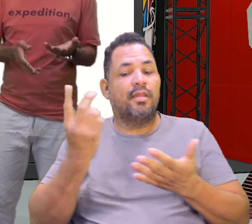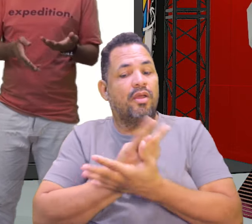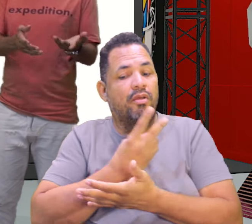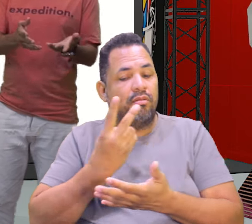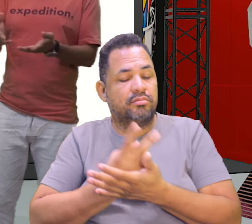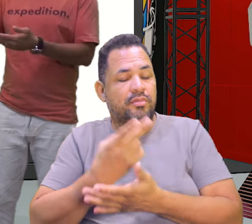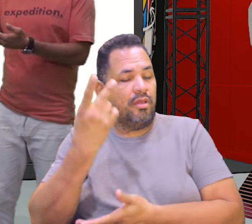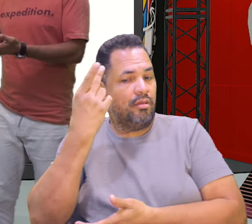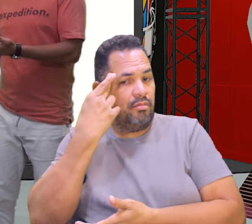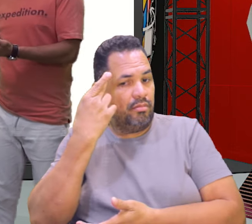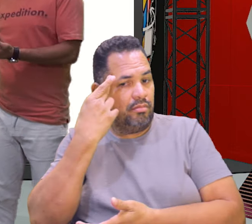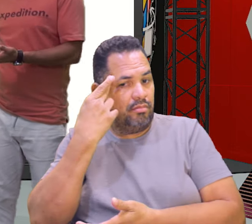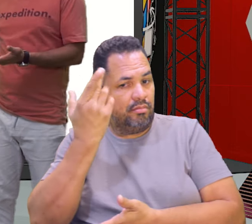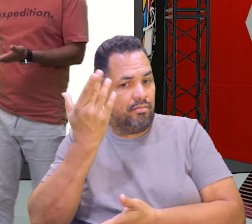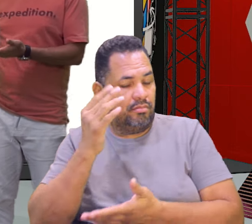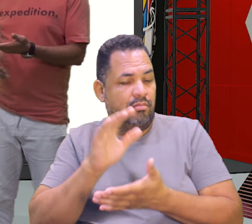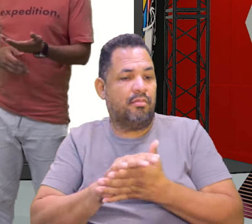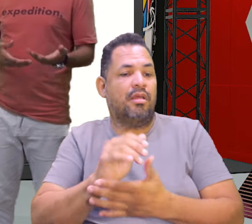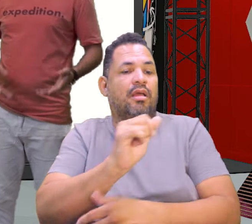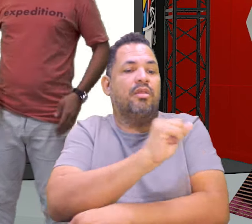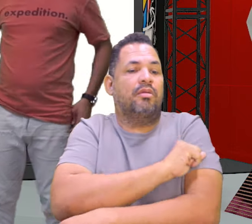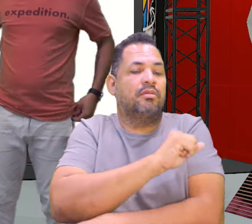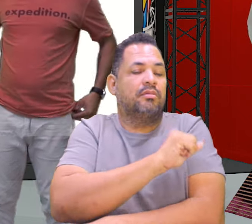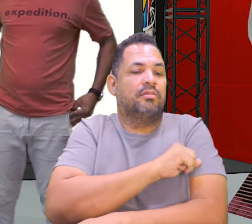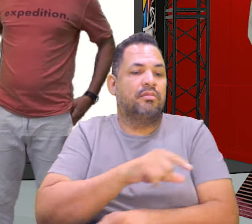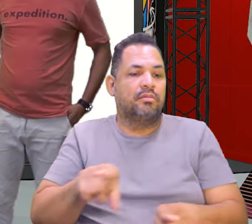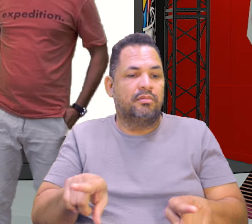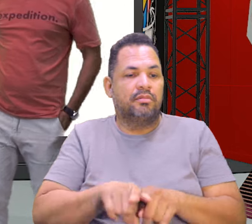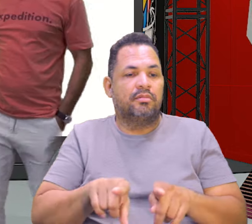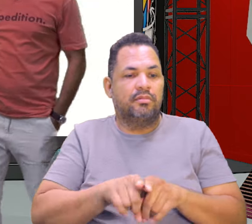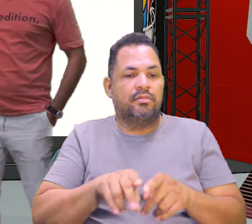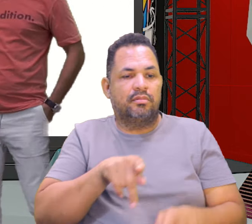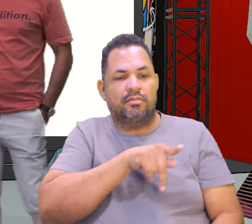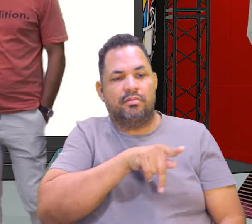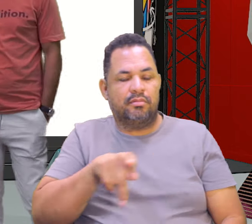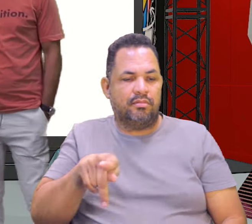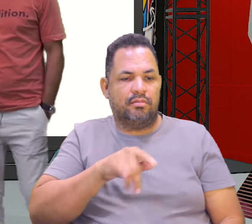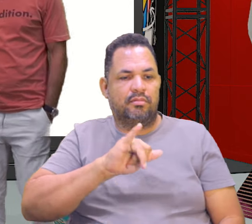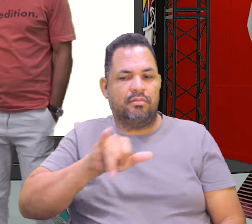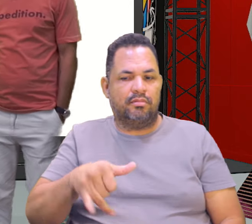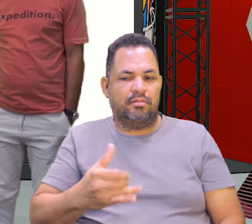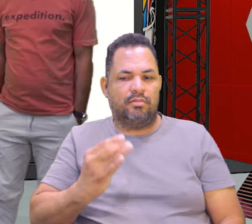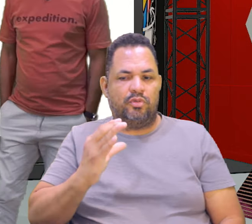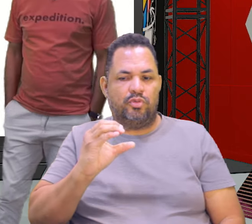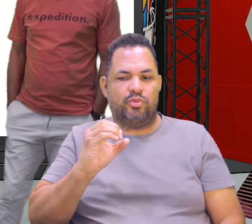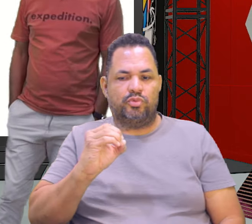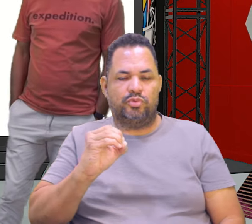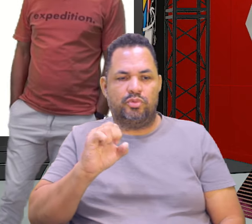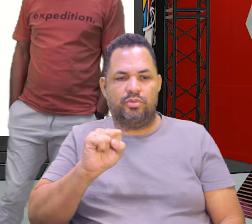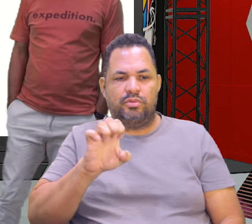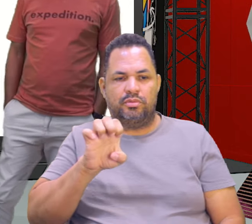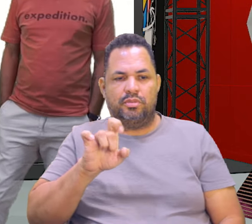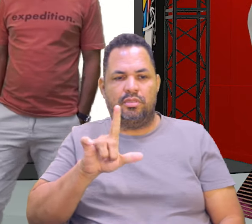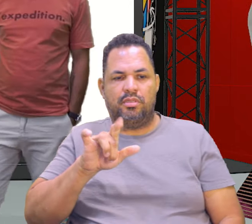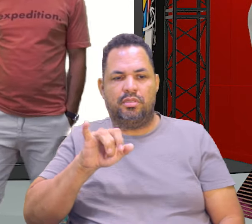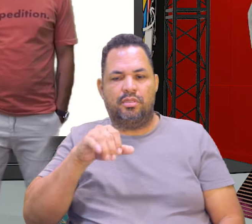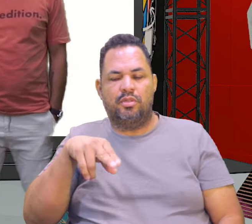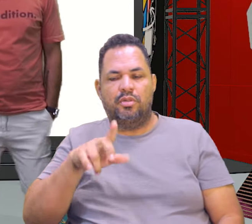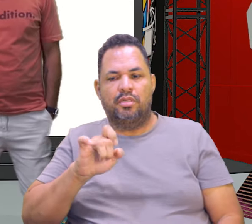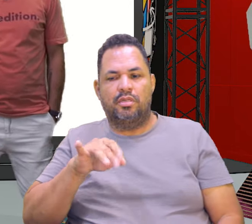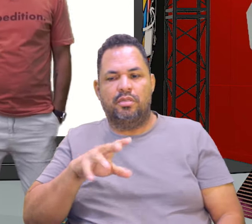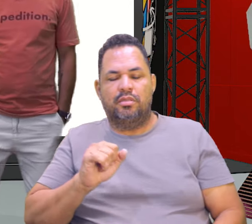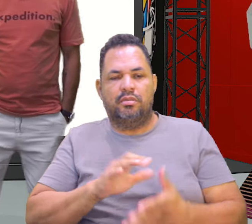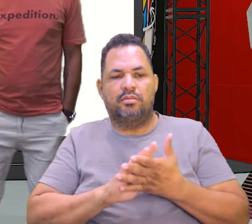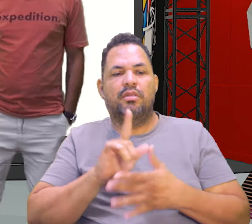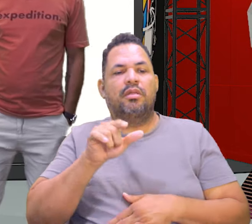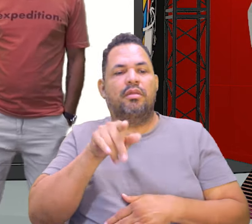que acontecem, algum aluno deve ter percebido também. É. Professor José Luiz, da Escola Emburana, lá da Crédito de Paraná, muito grato. Professor José